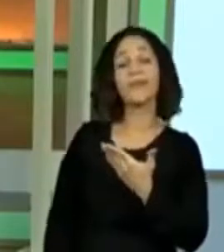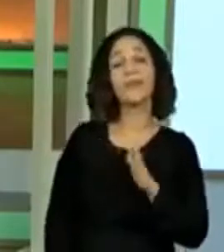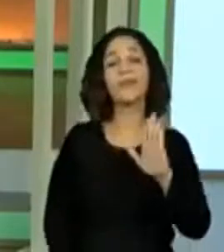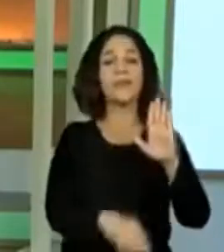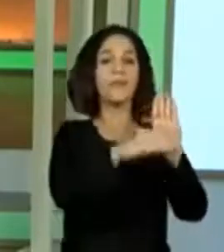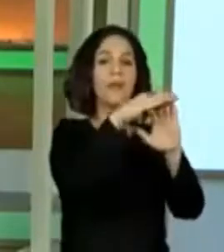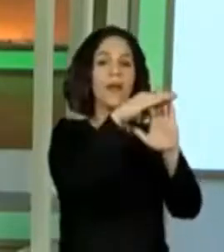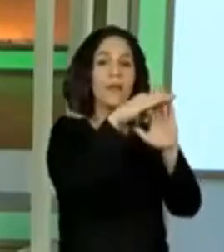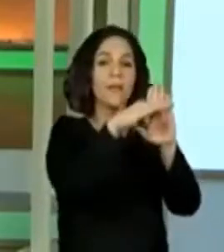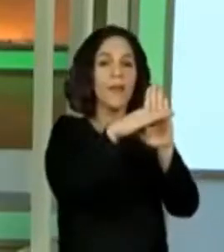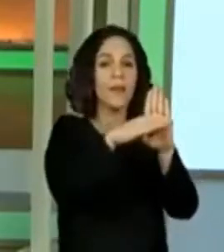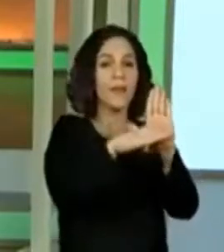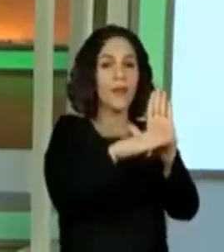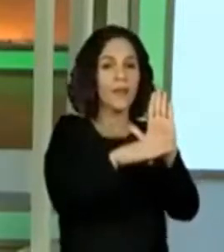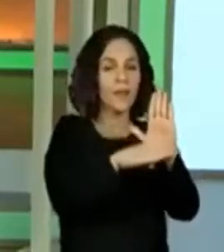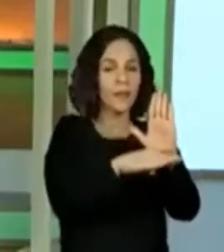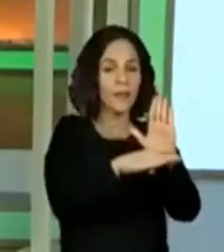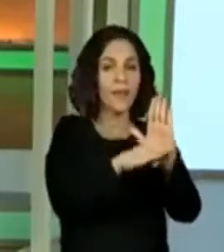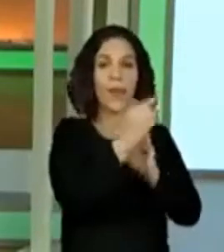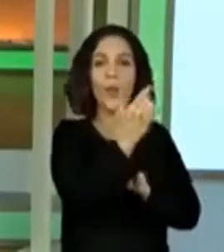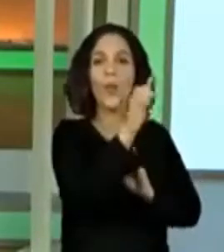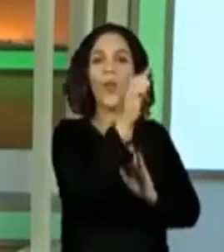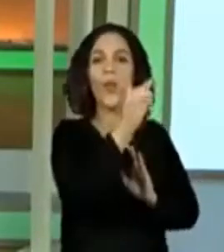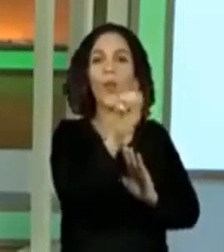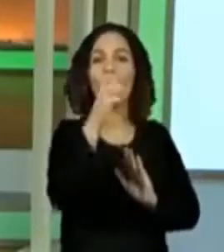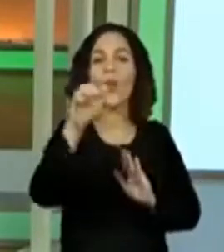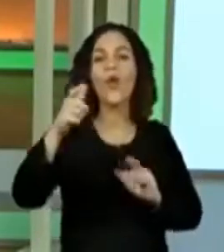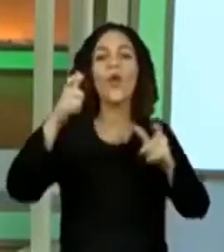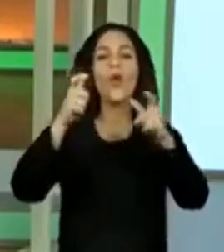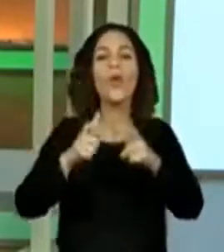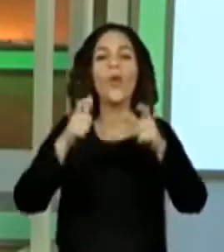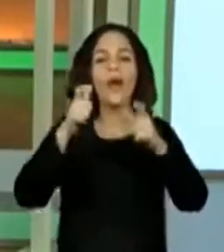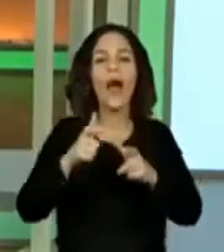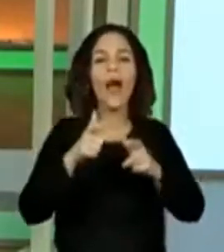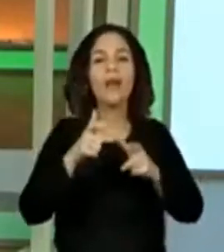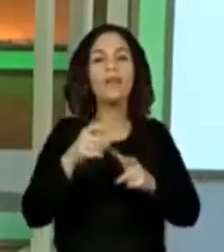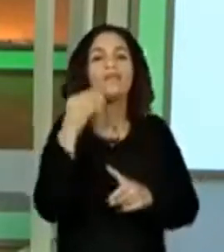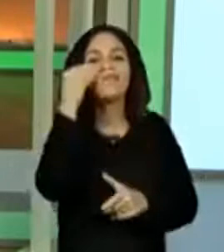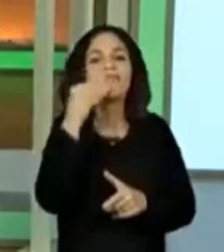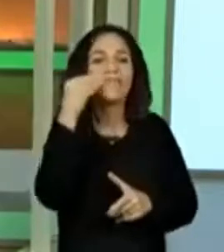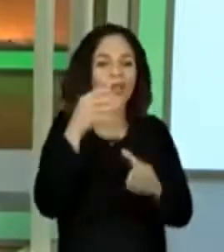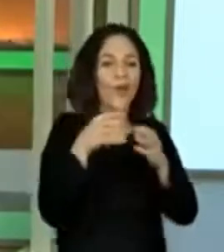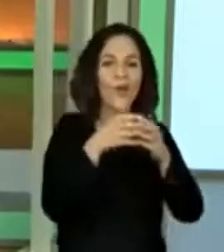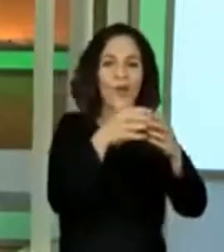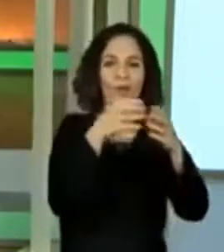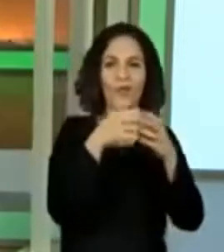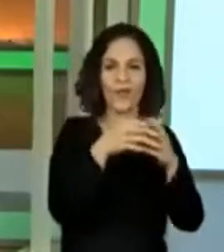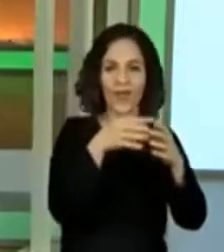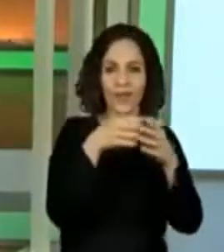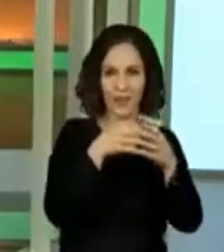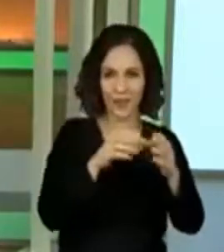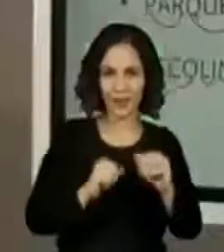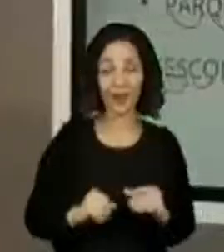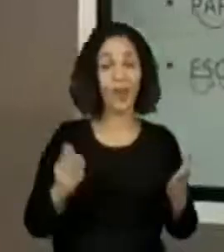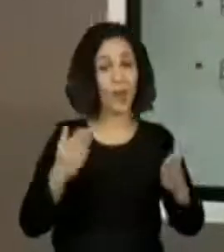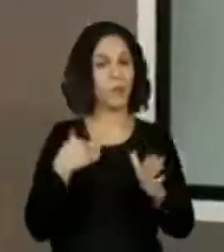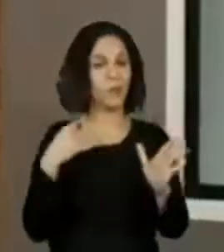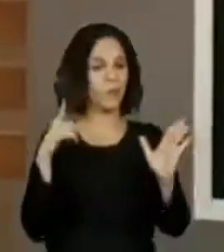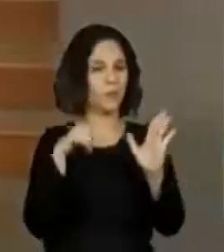de outros lugares de vivência. Agora, vamos pensar um pouquinho.